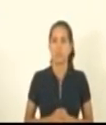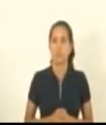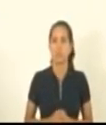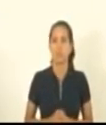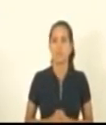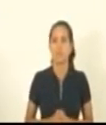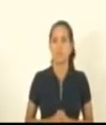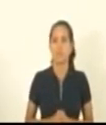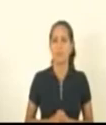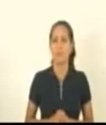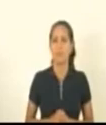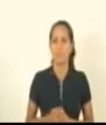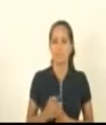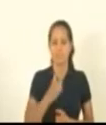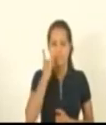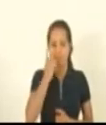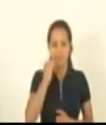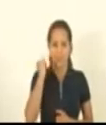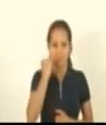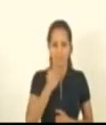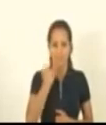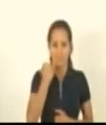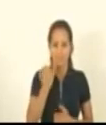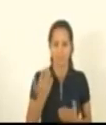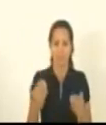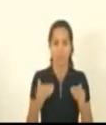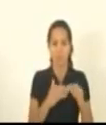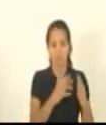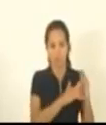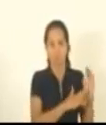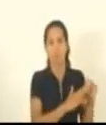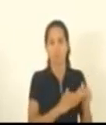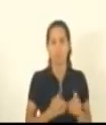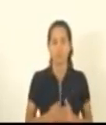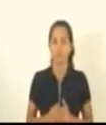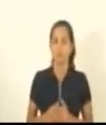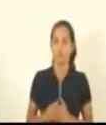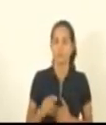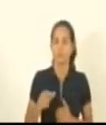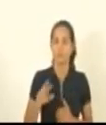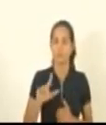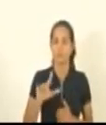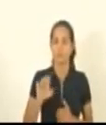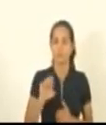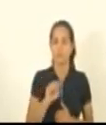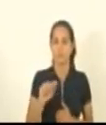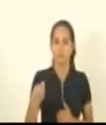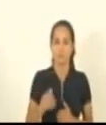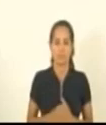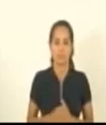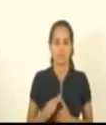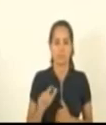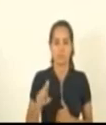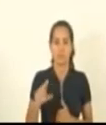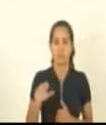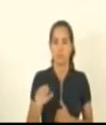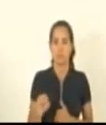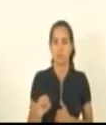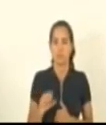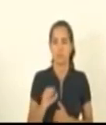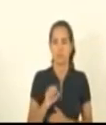Com o relator, deputada Janete Sarr, deputada Raquel Lessa, deputado Lucas Escaramuça,